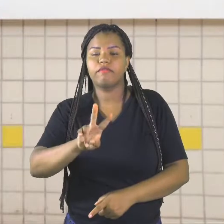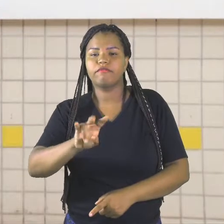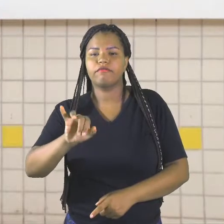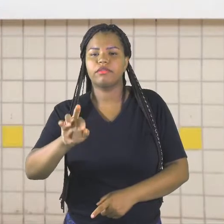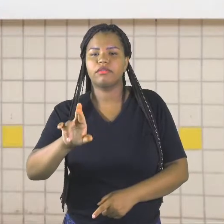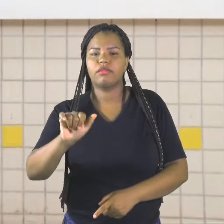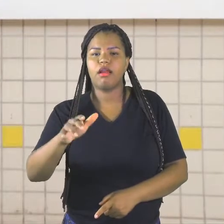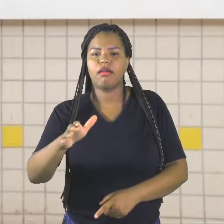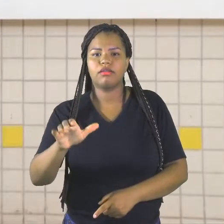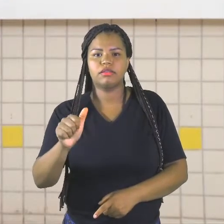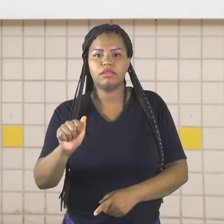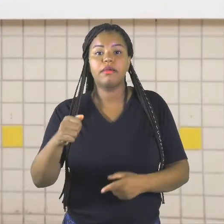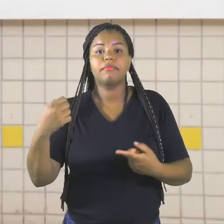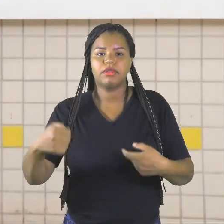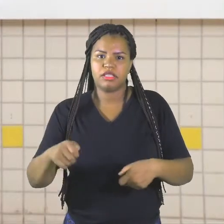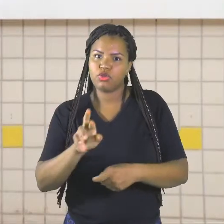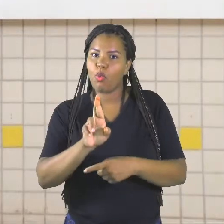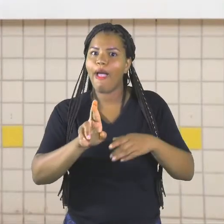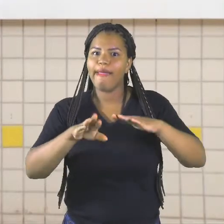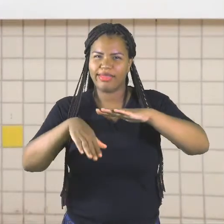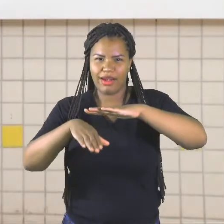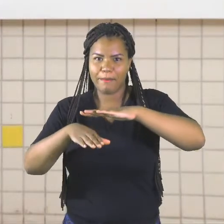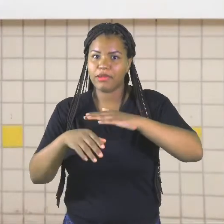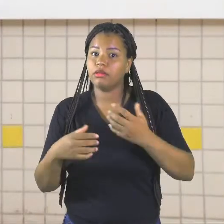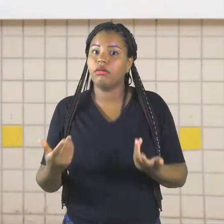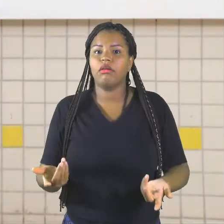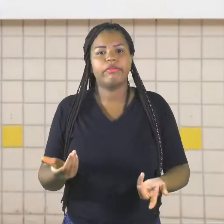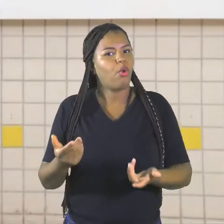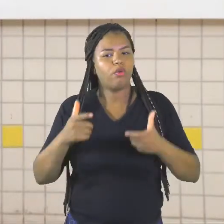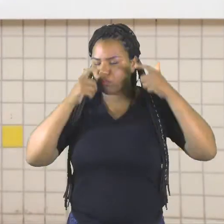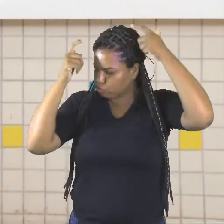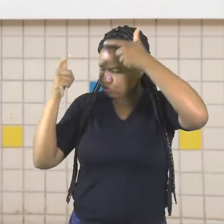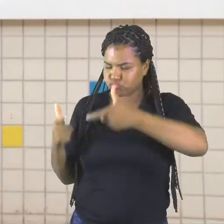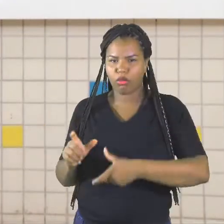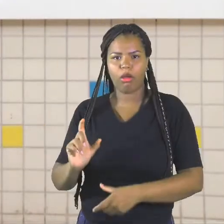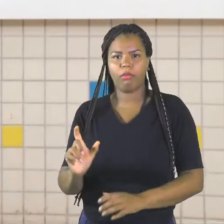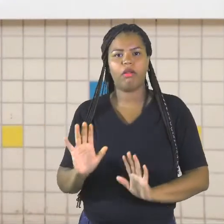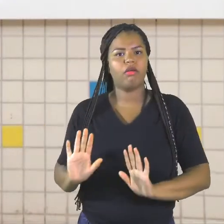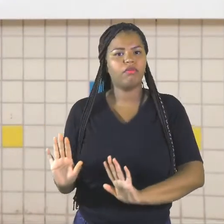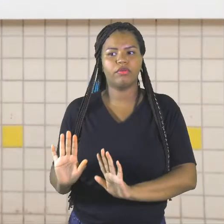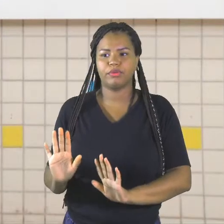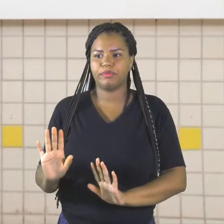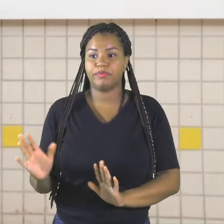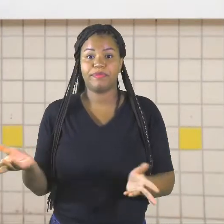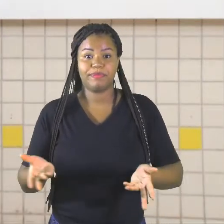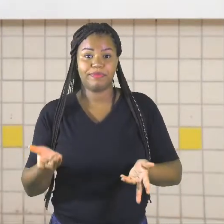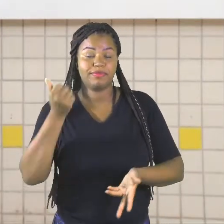intrometido. Então, nós não vamos tirar o chapéu pra essa palavra. Agora, as meninas.